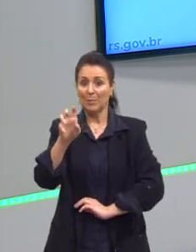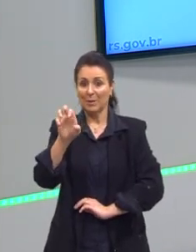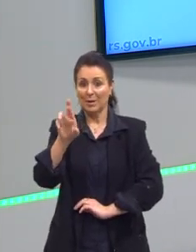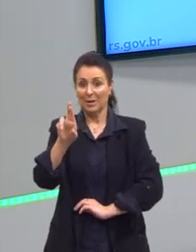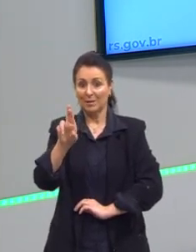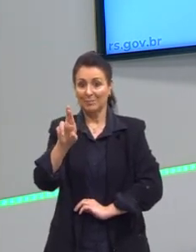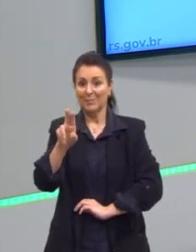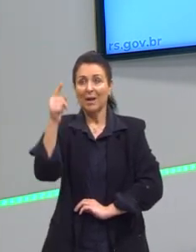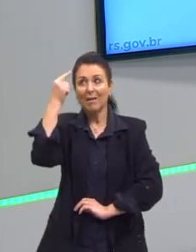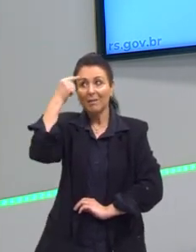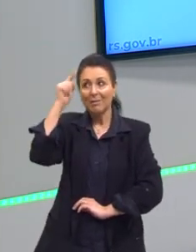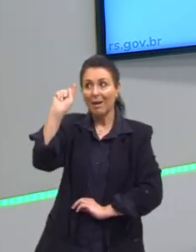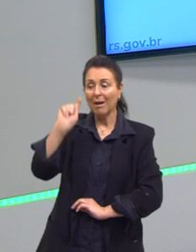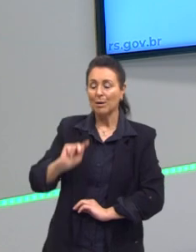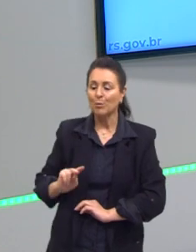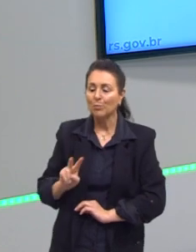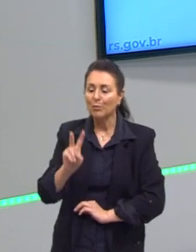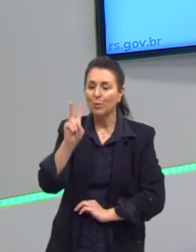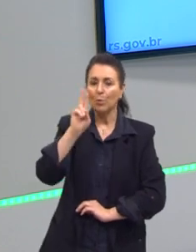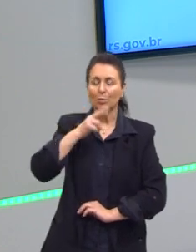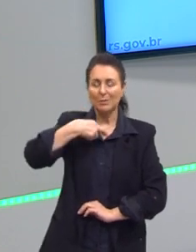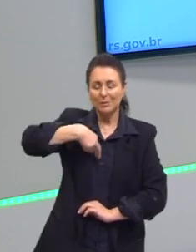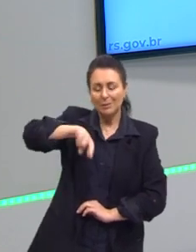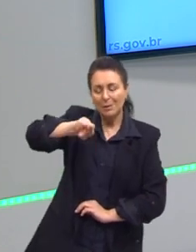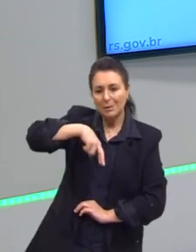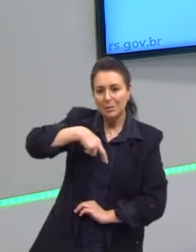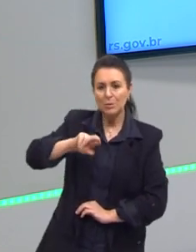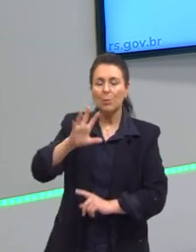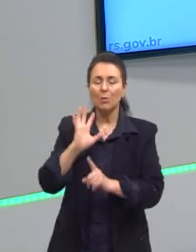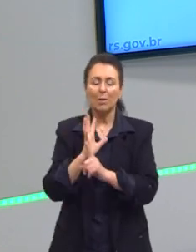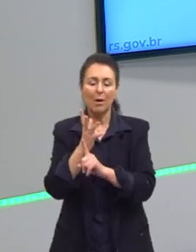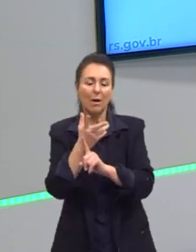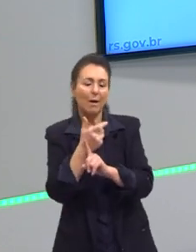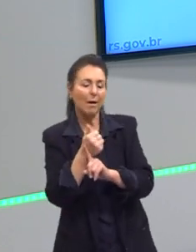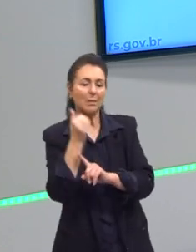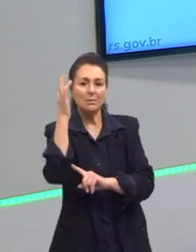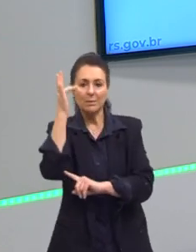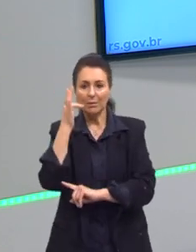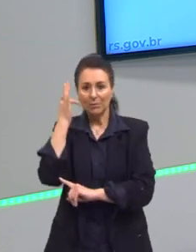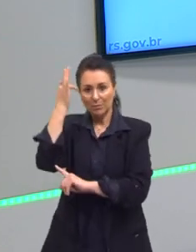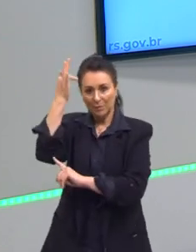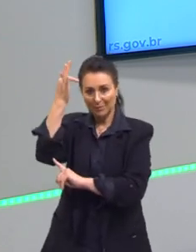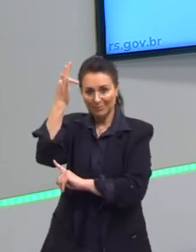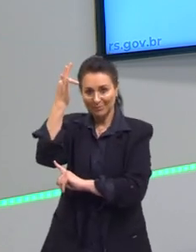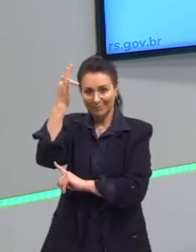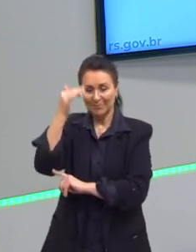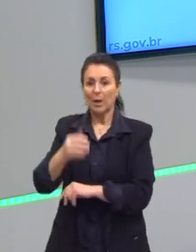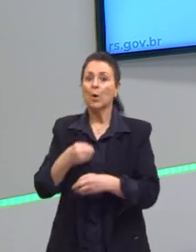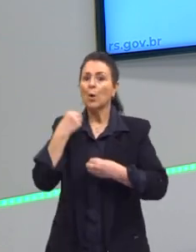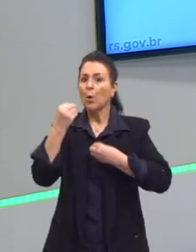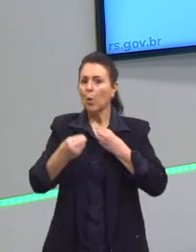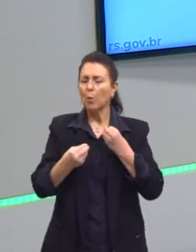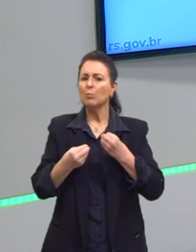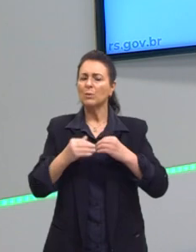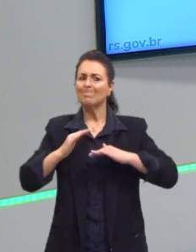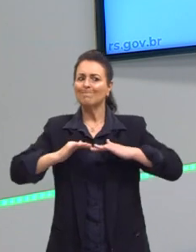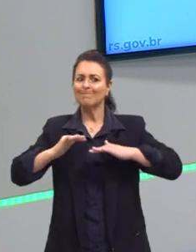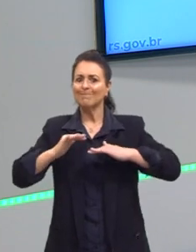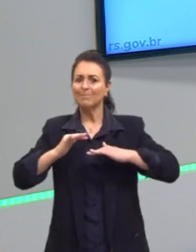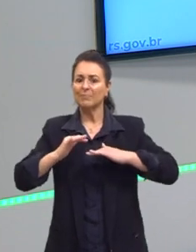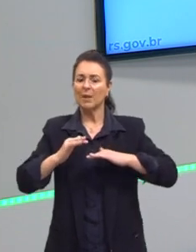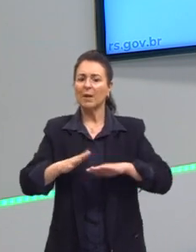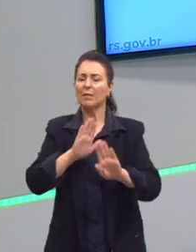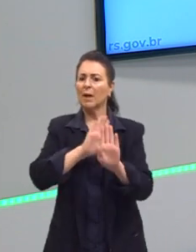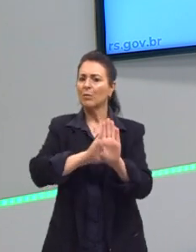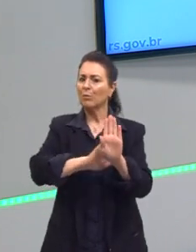ideias, os nossos valores, a religião, as artes, a filosofia, como isso age na questão ideológica das